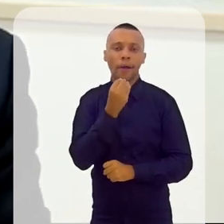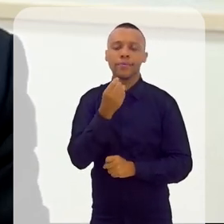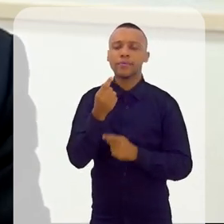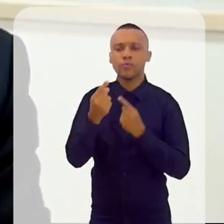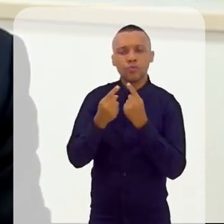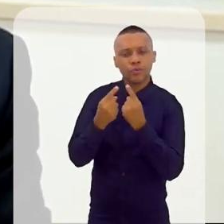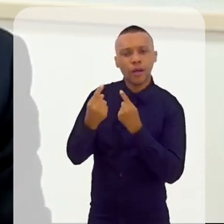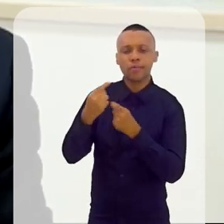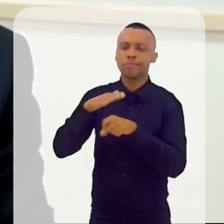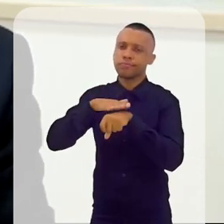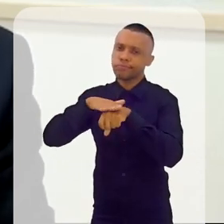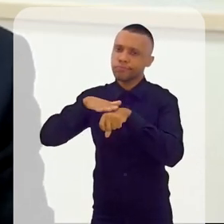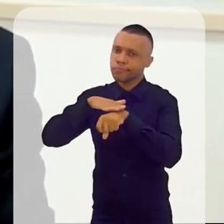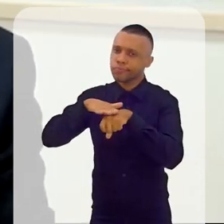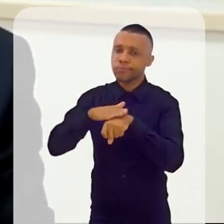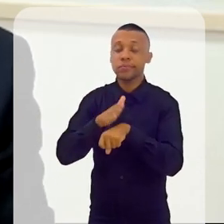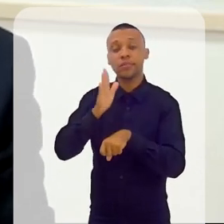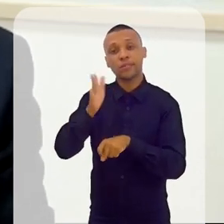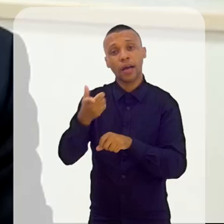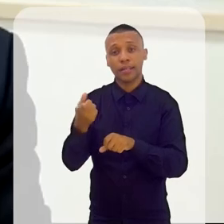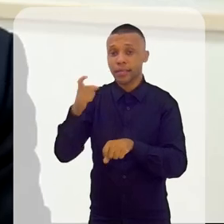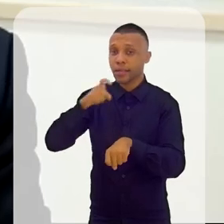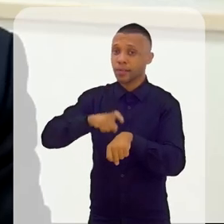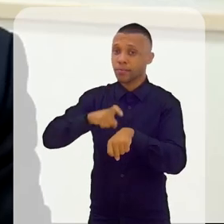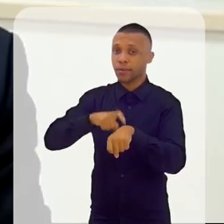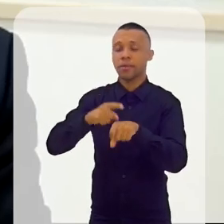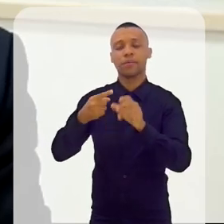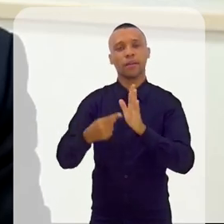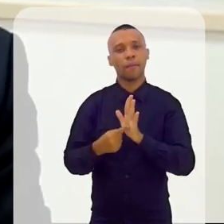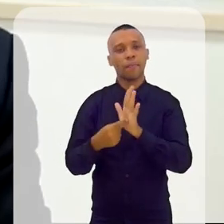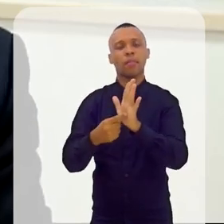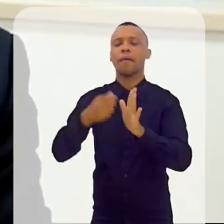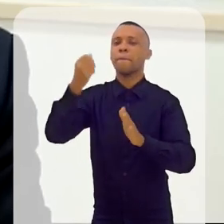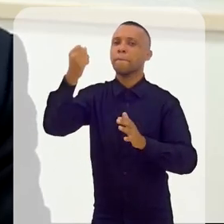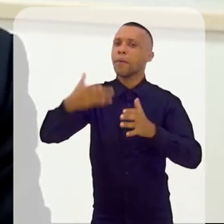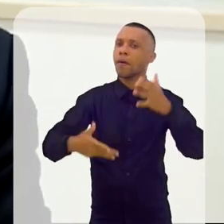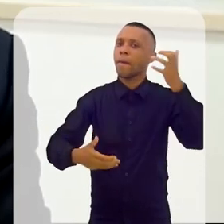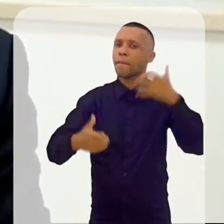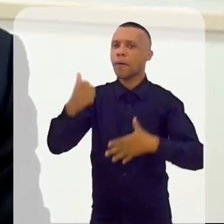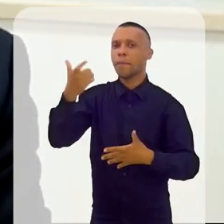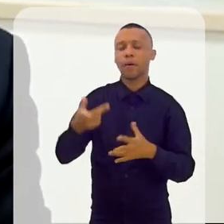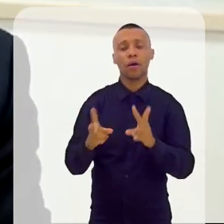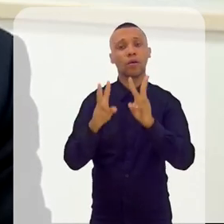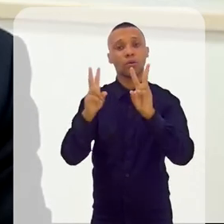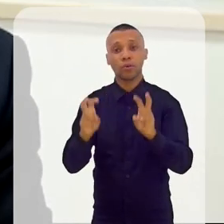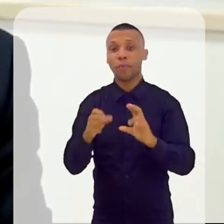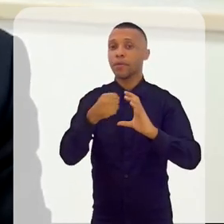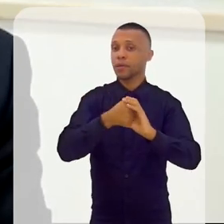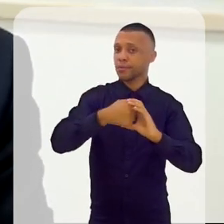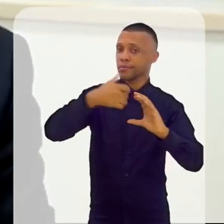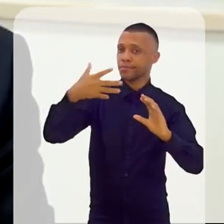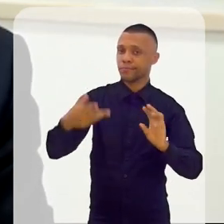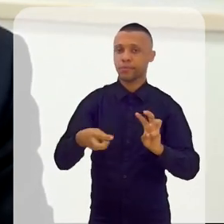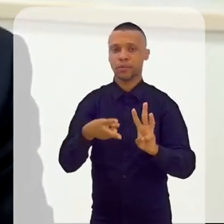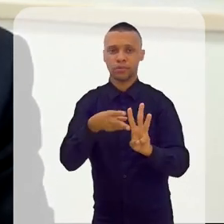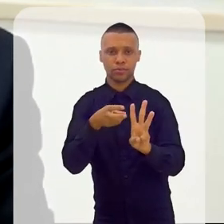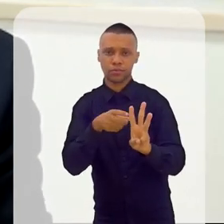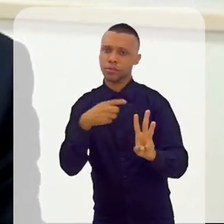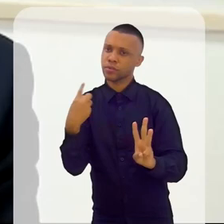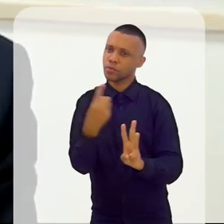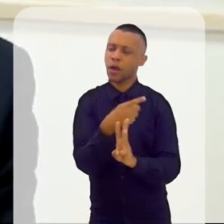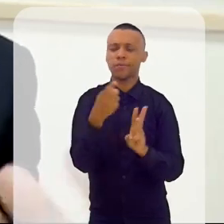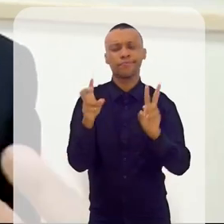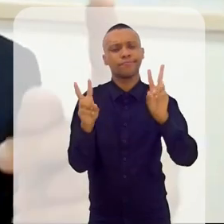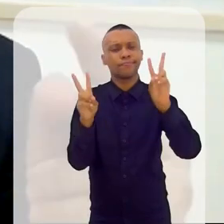abrir um diálogo legal. E já nesse diálogo ele falou muito sobre as construções indígenas que nós,